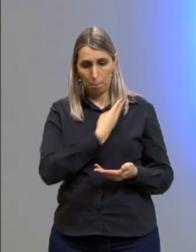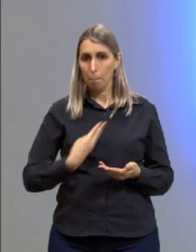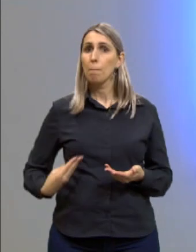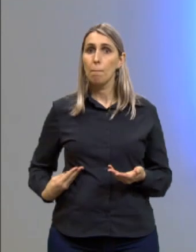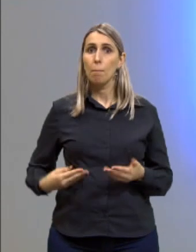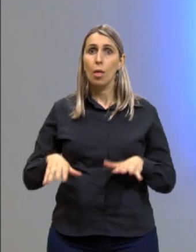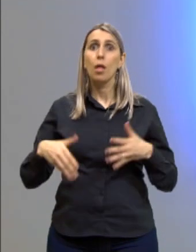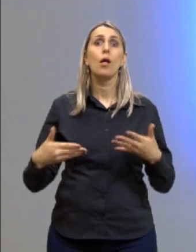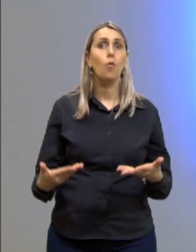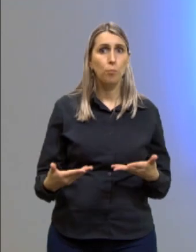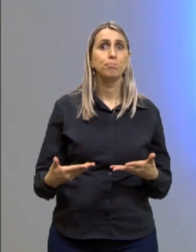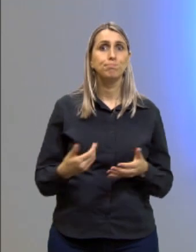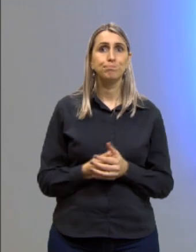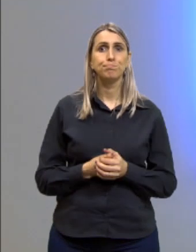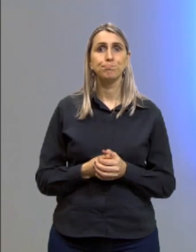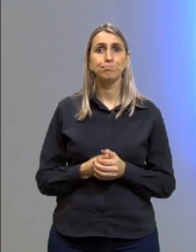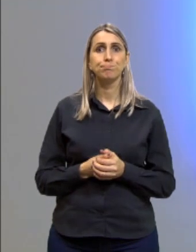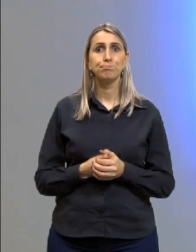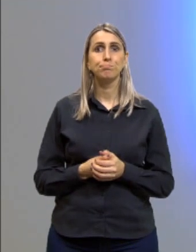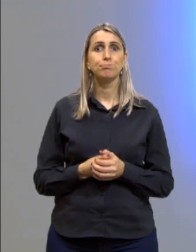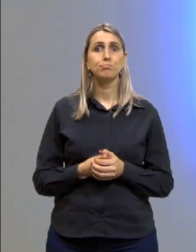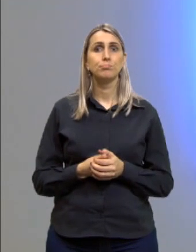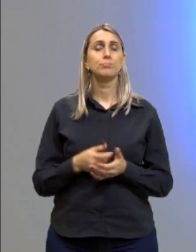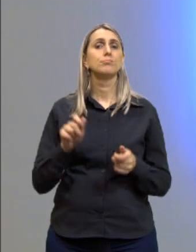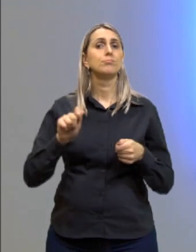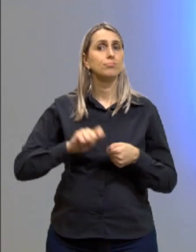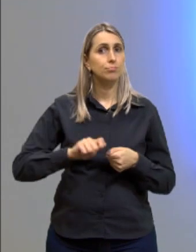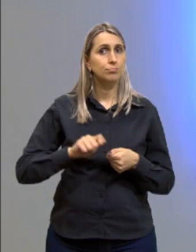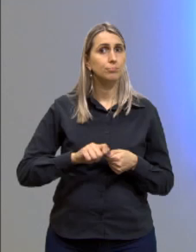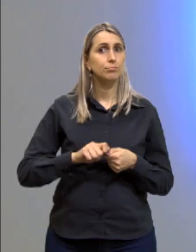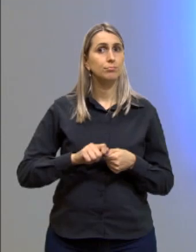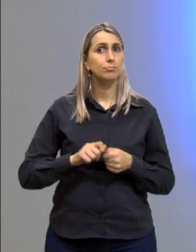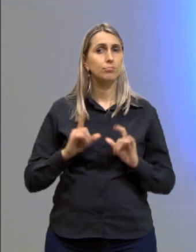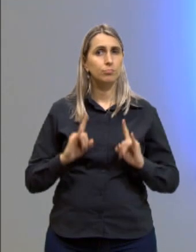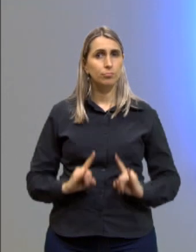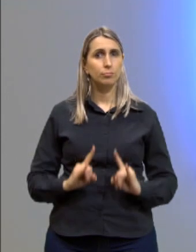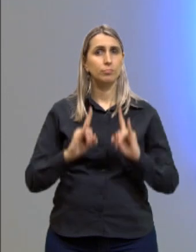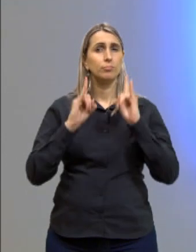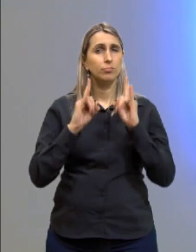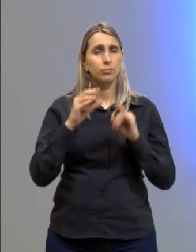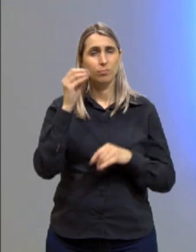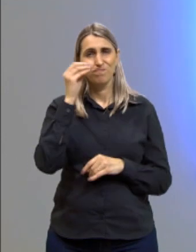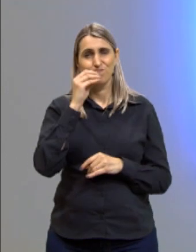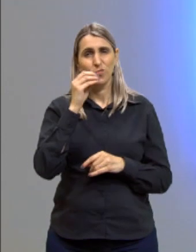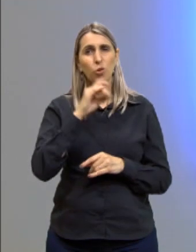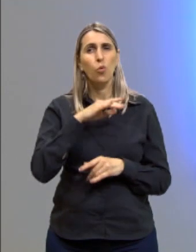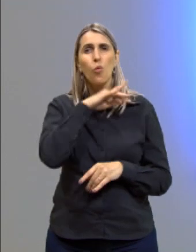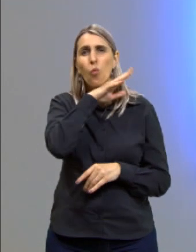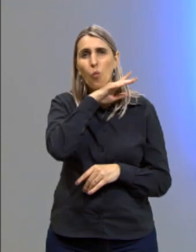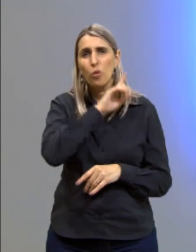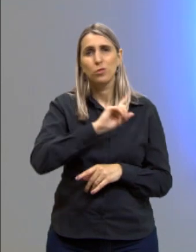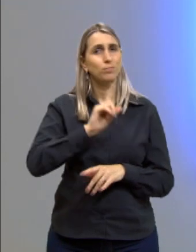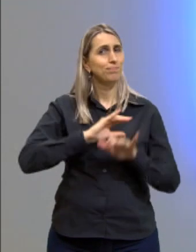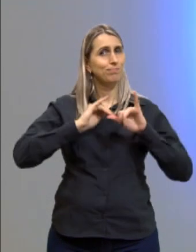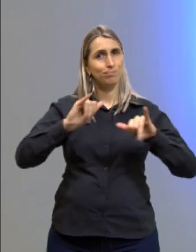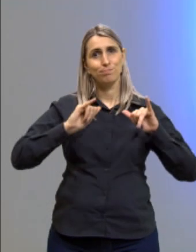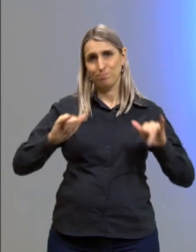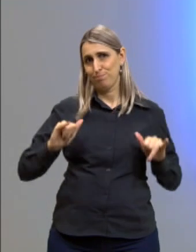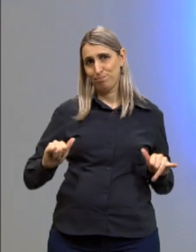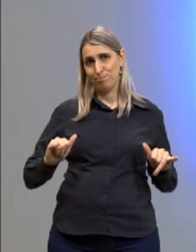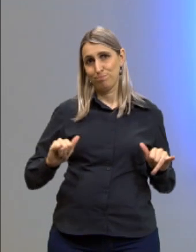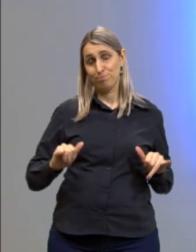muitas vezes são realizadas em prédios precários e não são divulgadas.